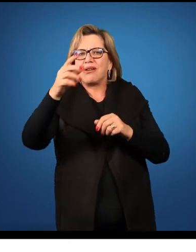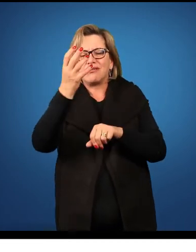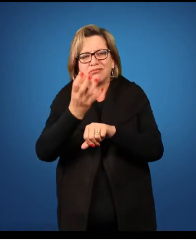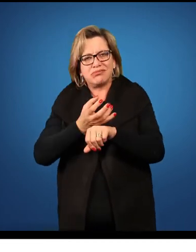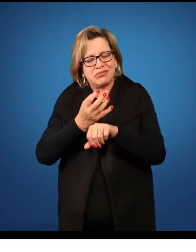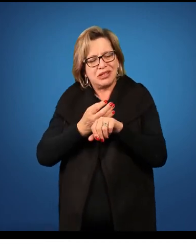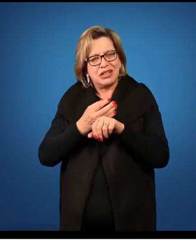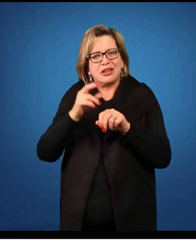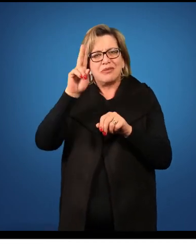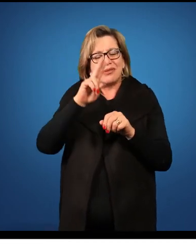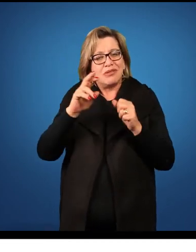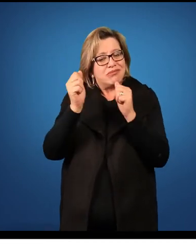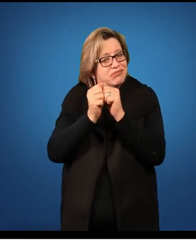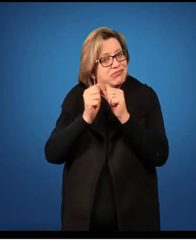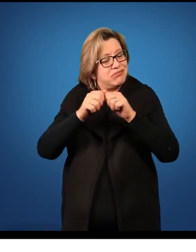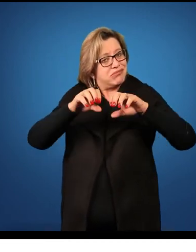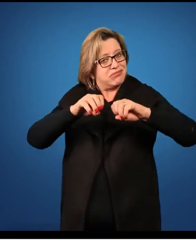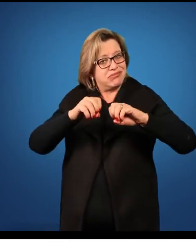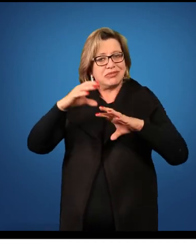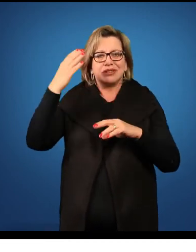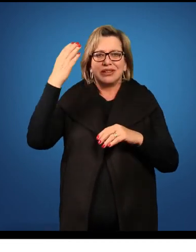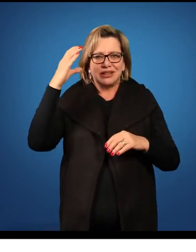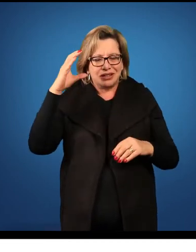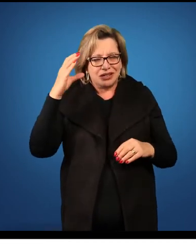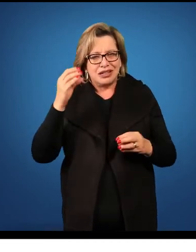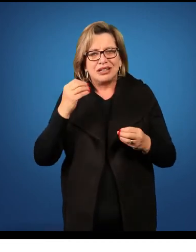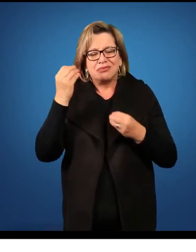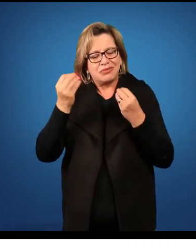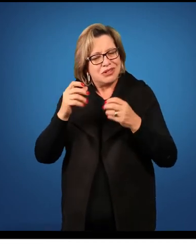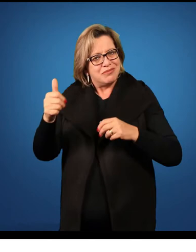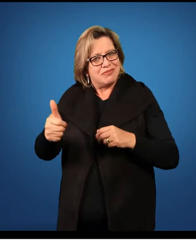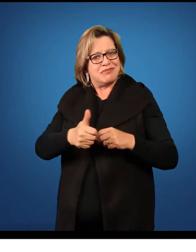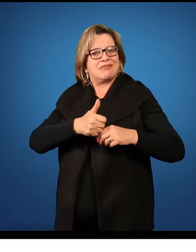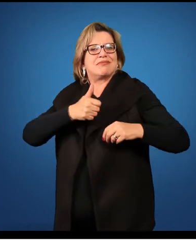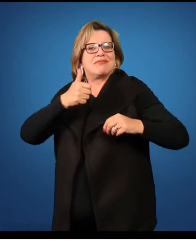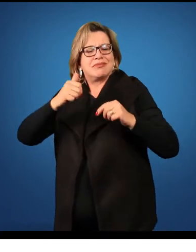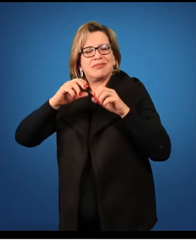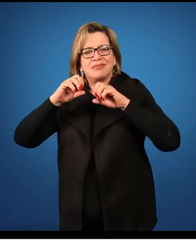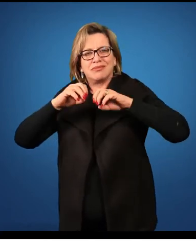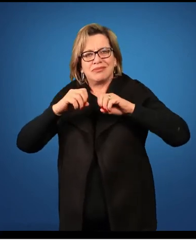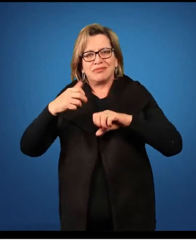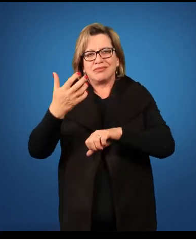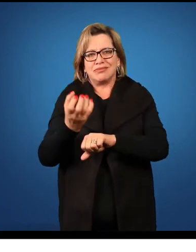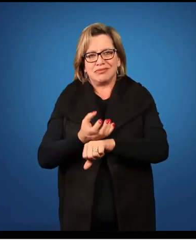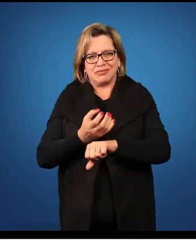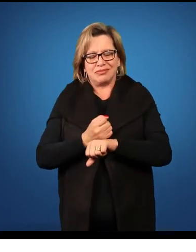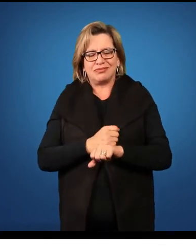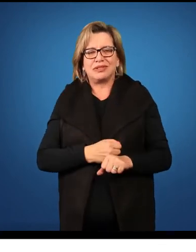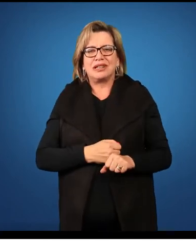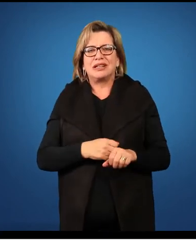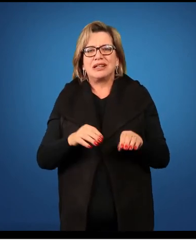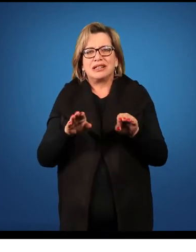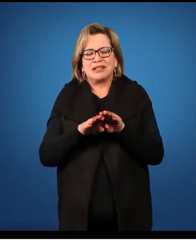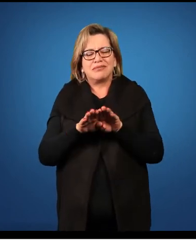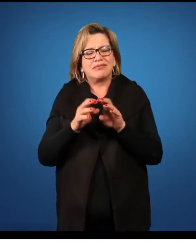Então, isso é extremamente necessário e enriquece, nesse caso, o trabalho da disciplina. Nós também podemos trabalhar